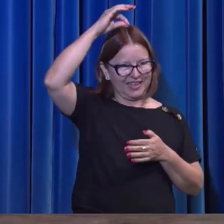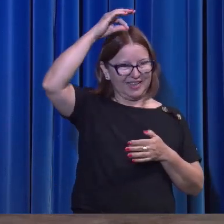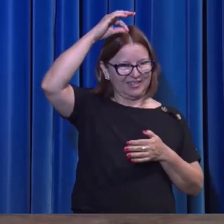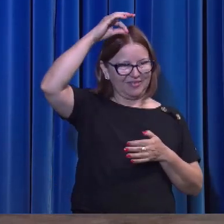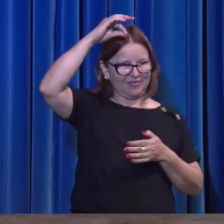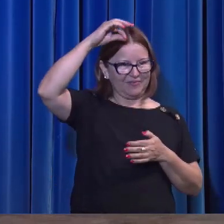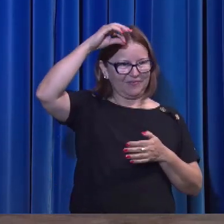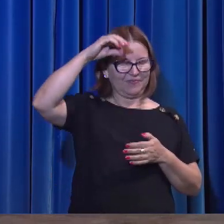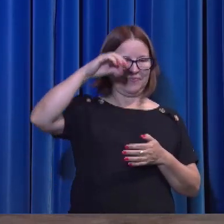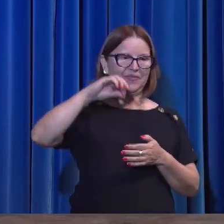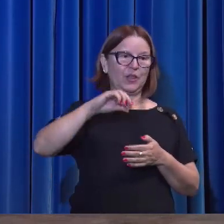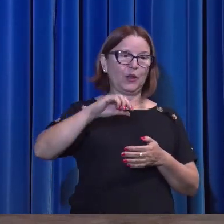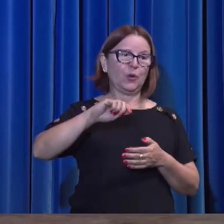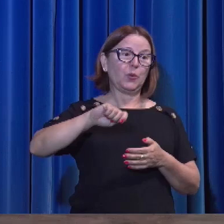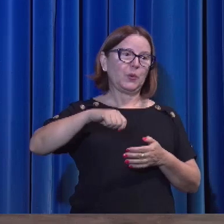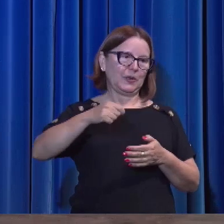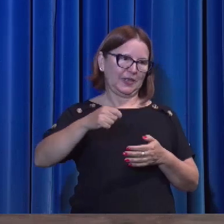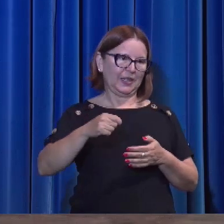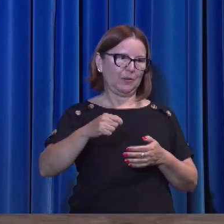Abraão.